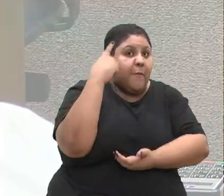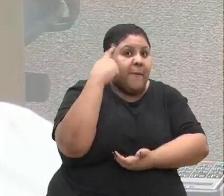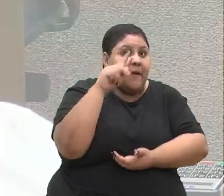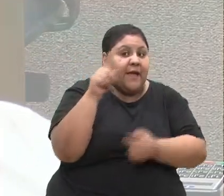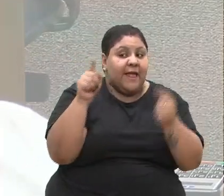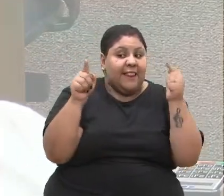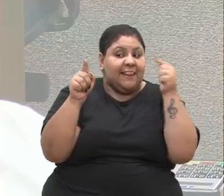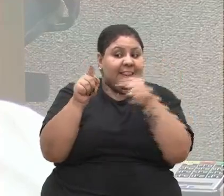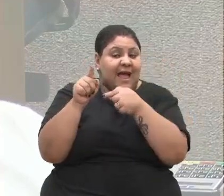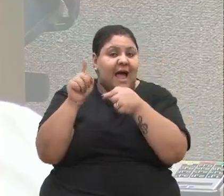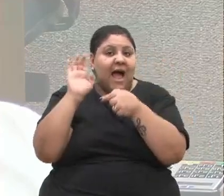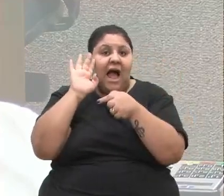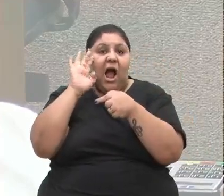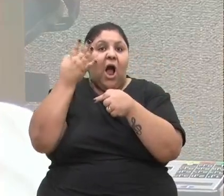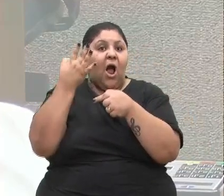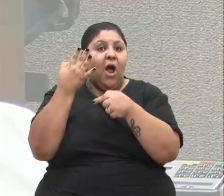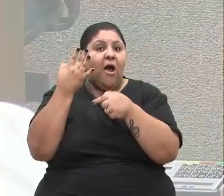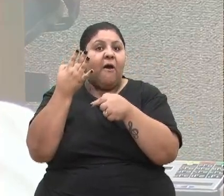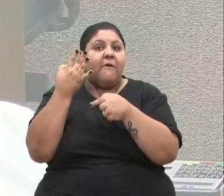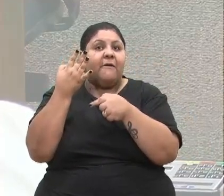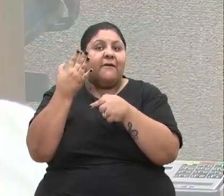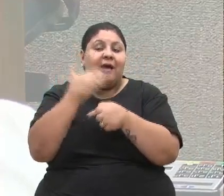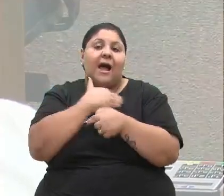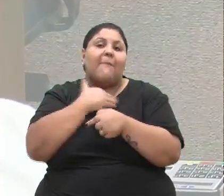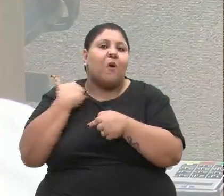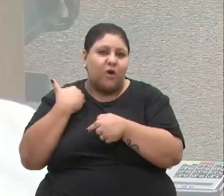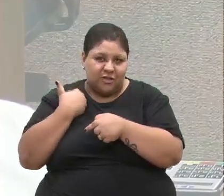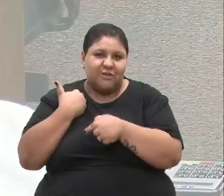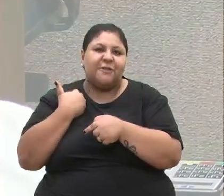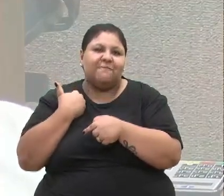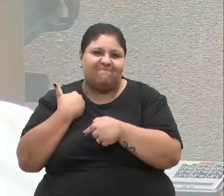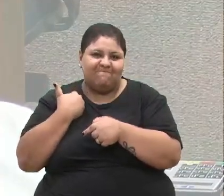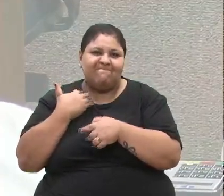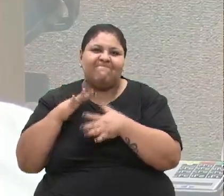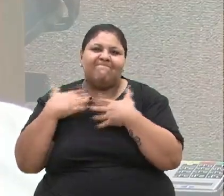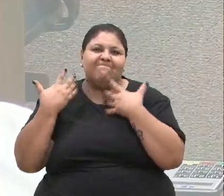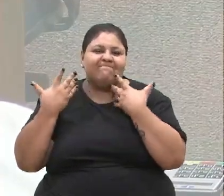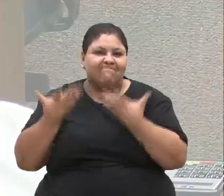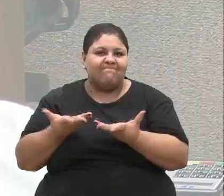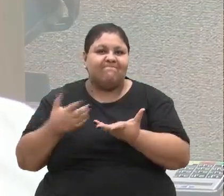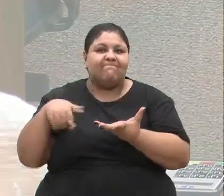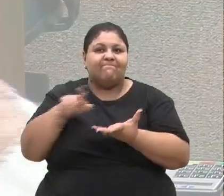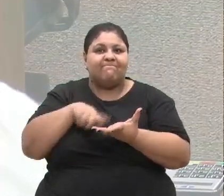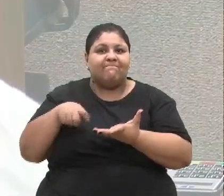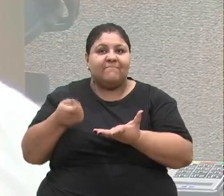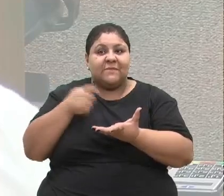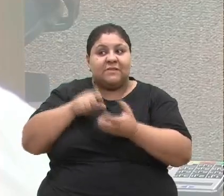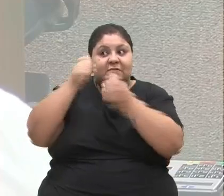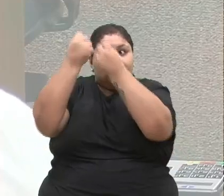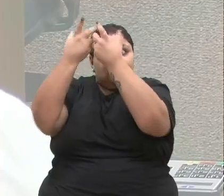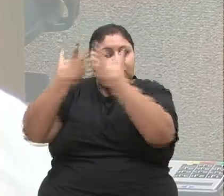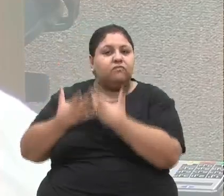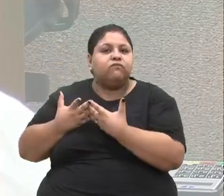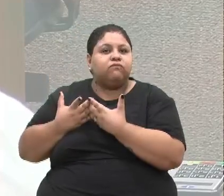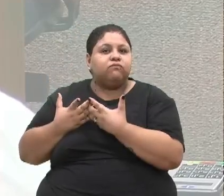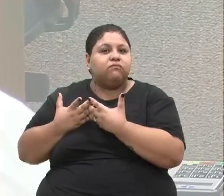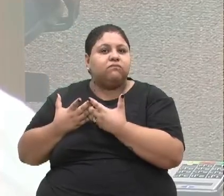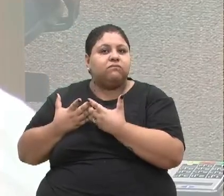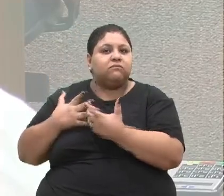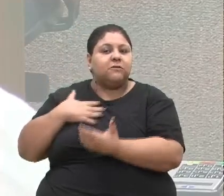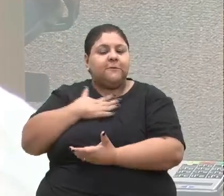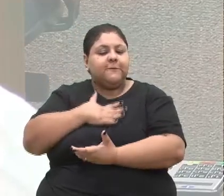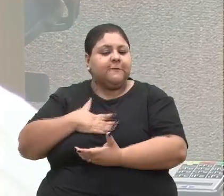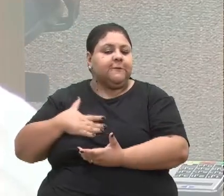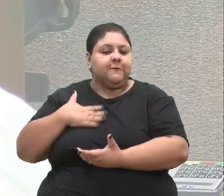aconteceu essa infelicidade. Então, a gente precisa pontuar as coisas de uma forma